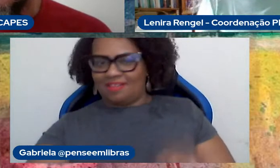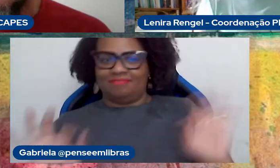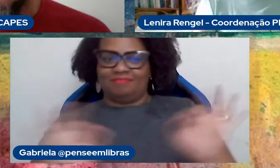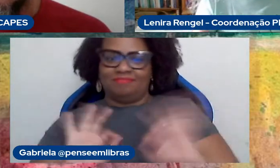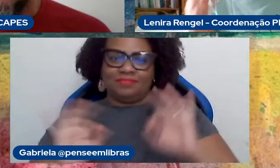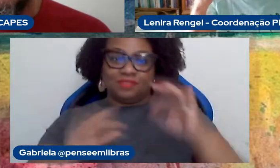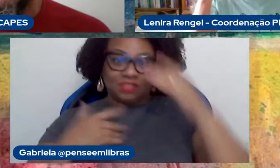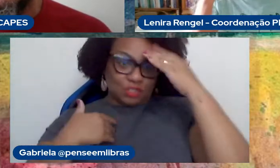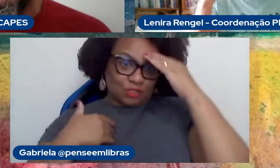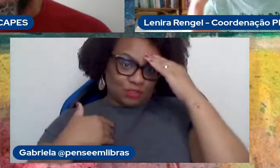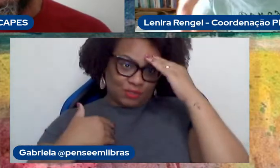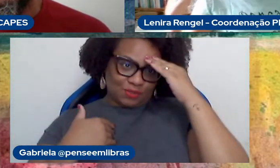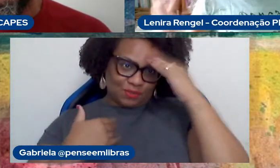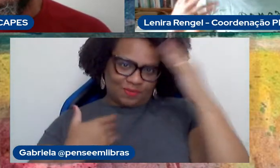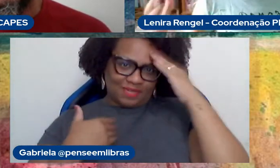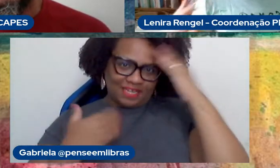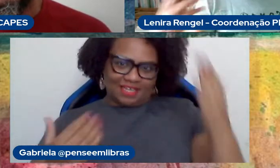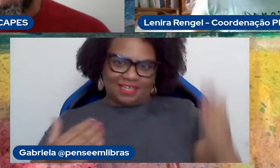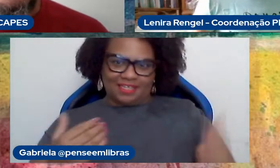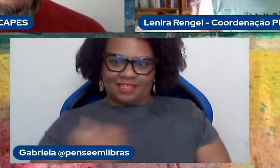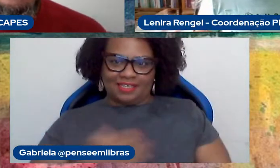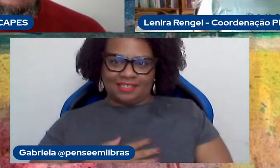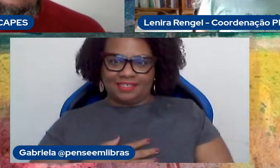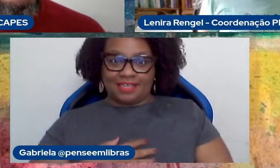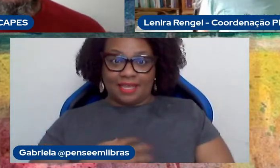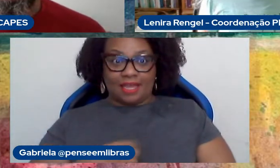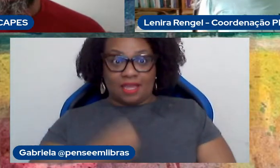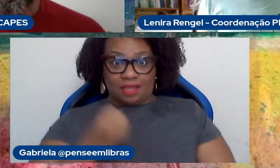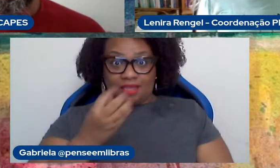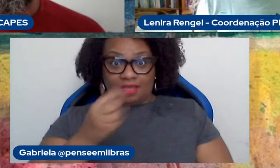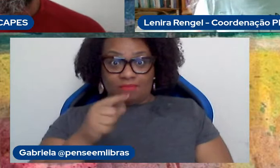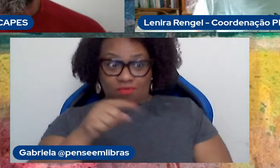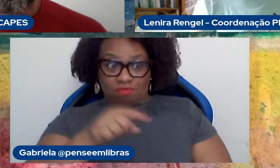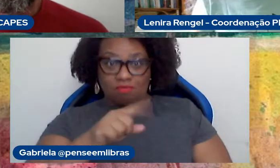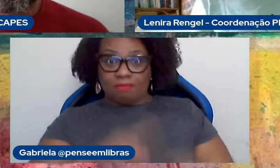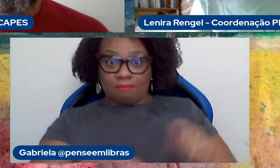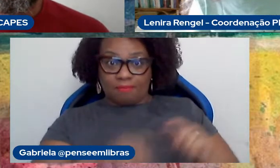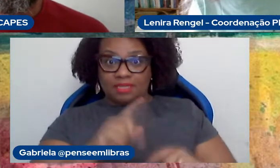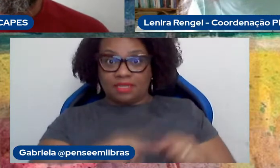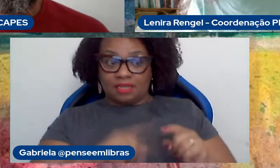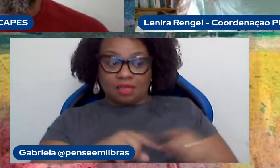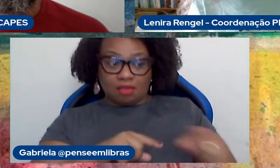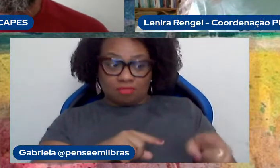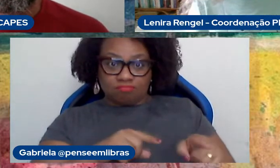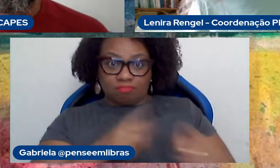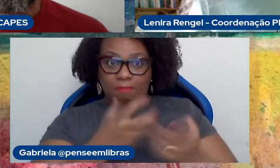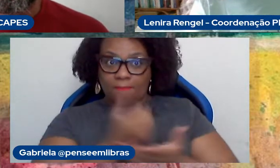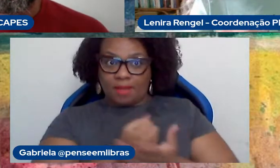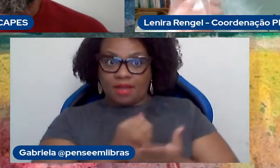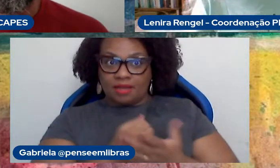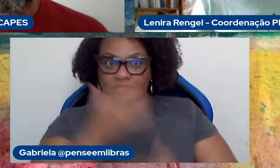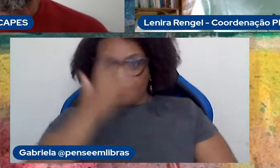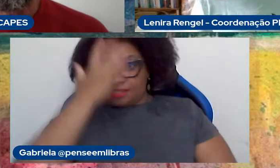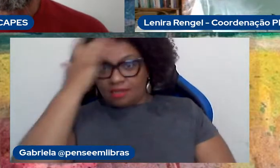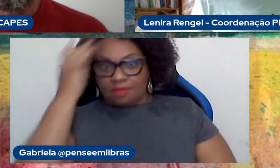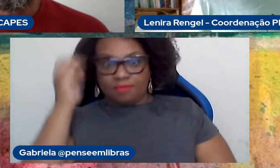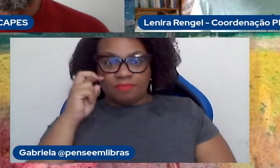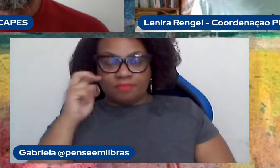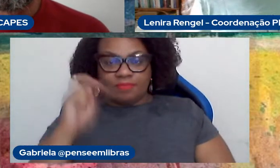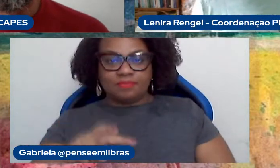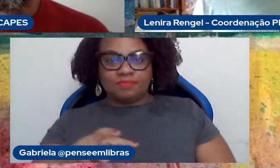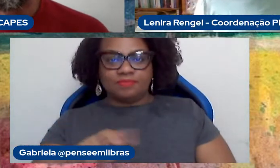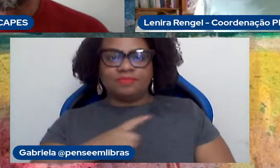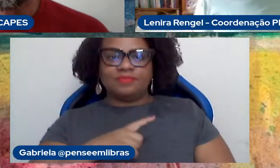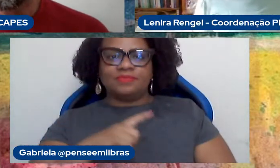muito obrigada. que bom que esse material vai ficar aqui para muita gente estar olhando. O que eu queria te dizer é que temos